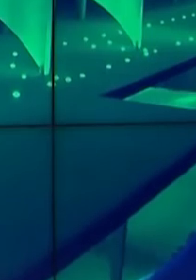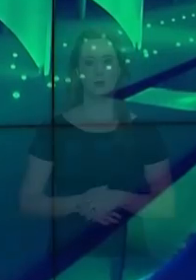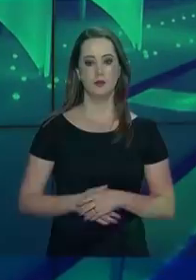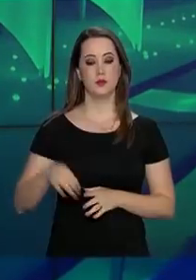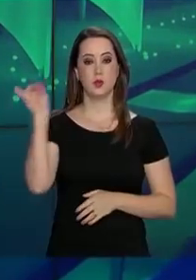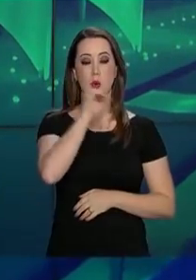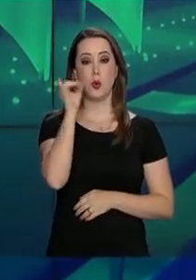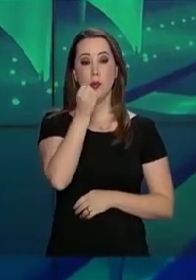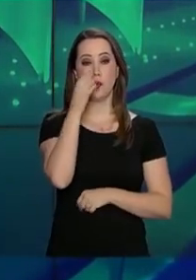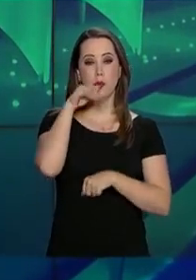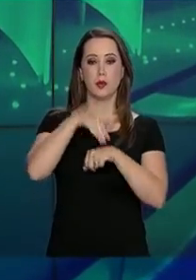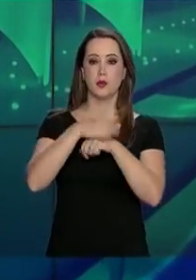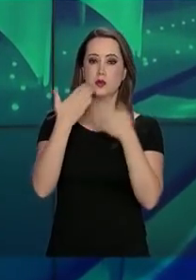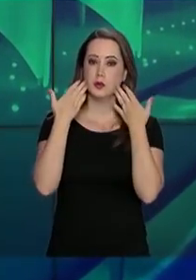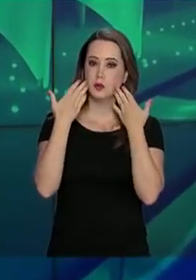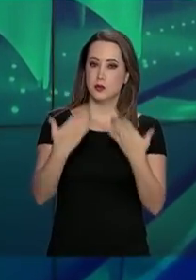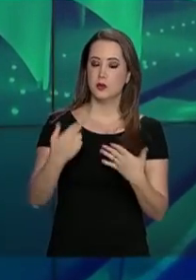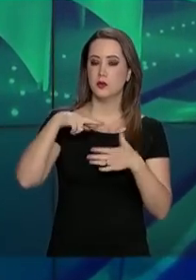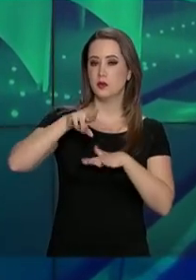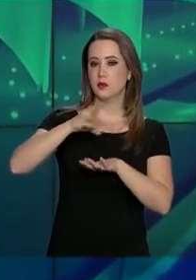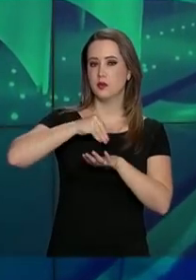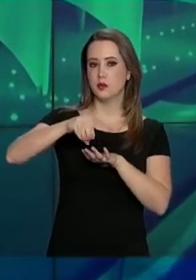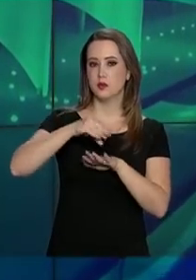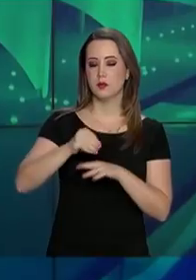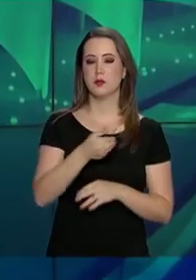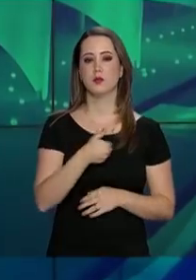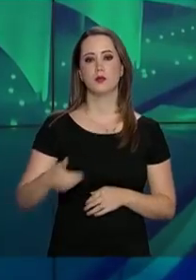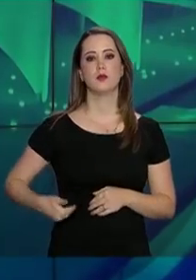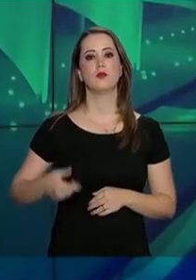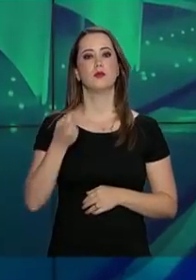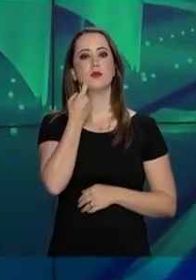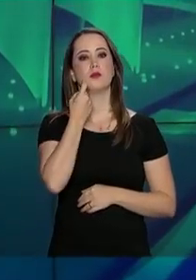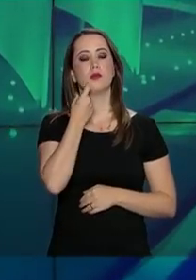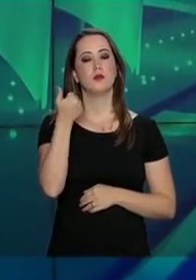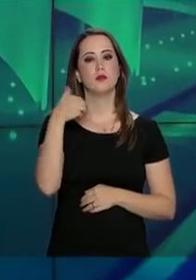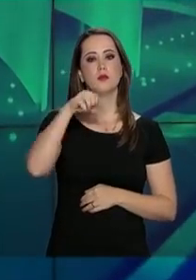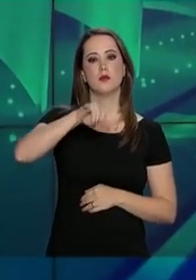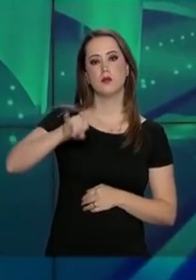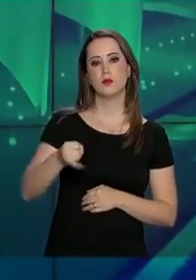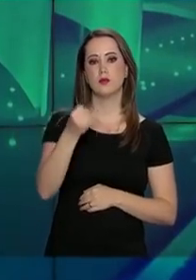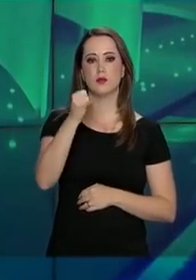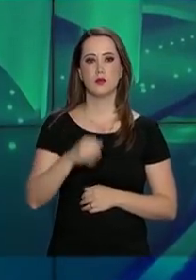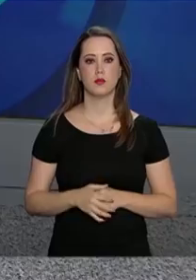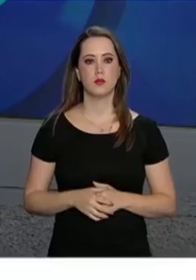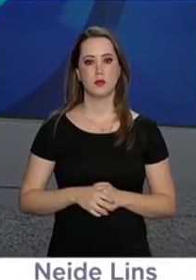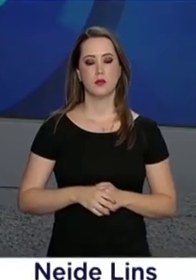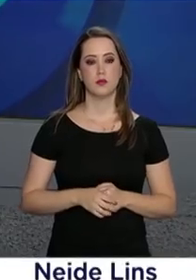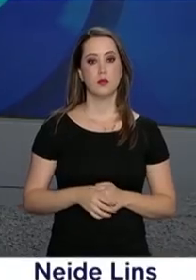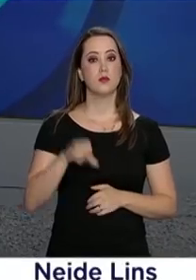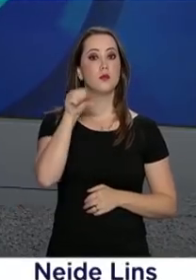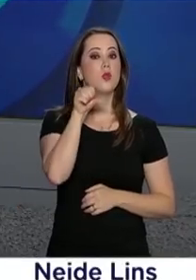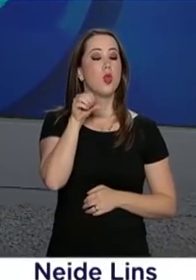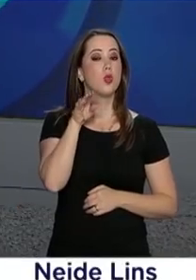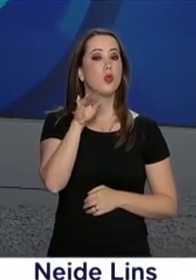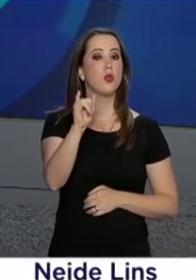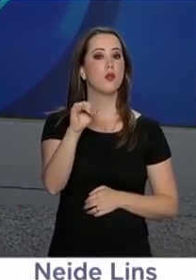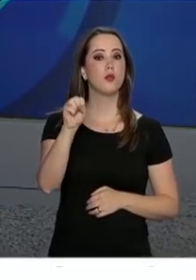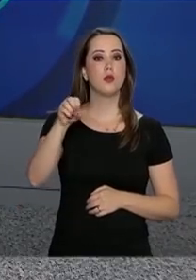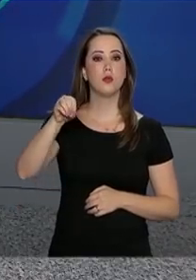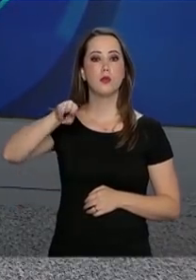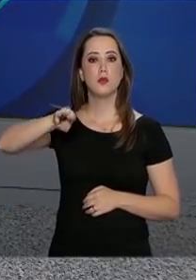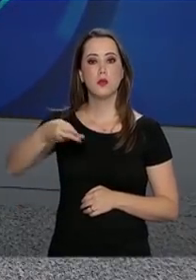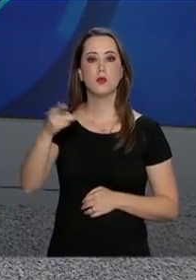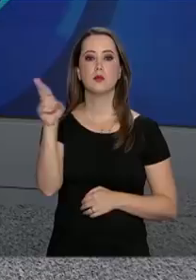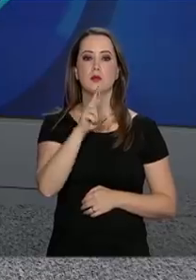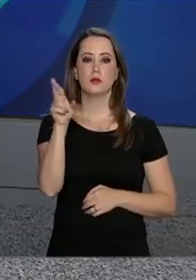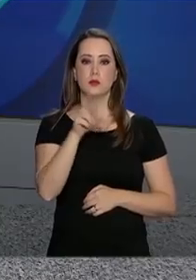Olá, boa noite. No ar as notícias do governo federal desta sexta-feira, 18 de janeiro. 9 bilhões e 800